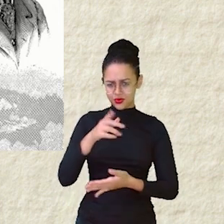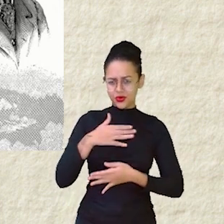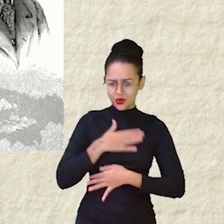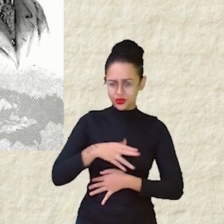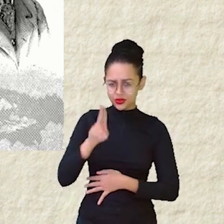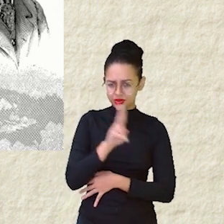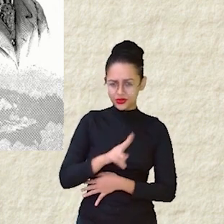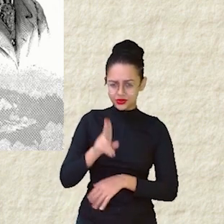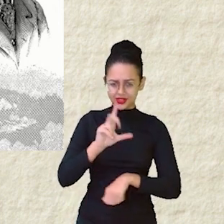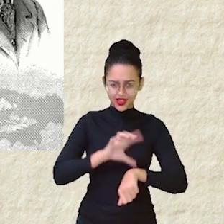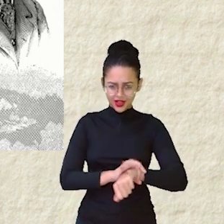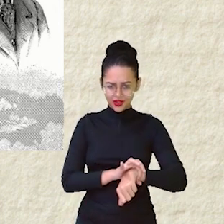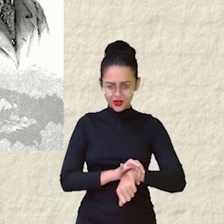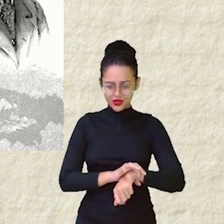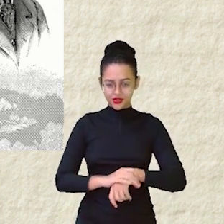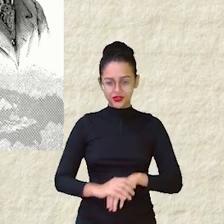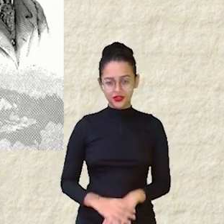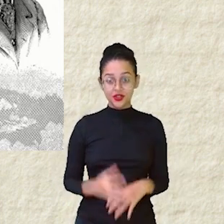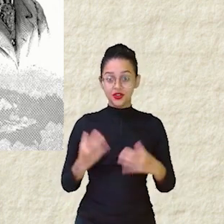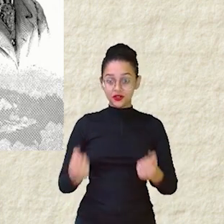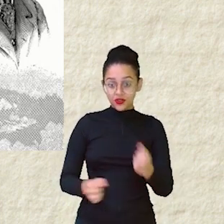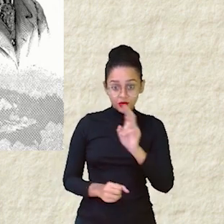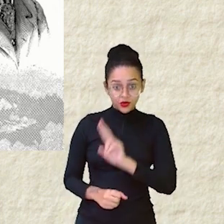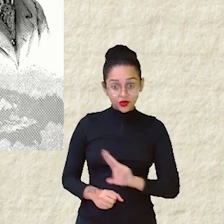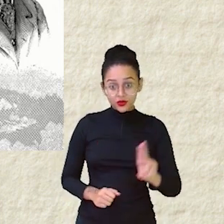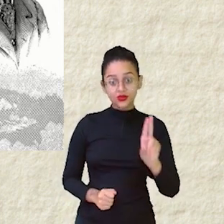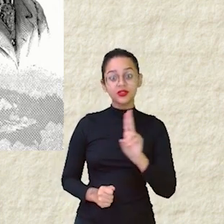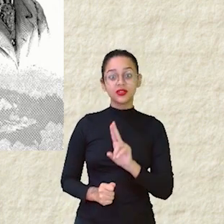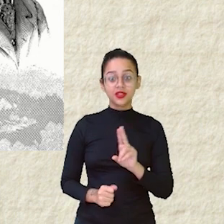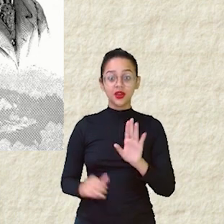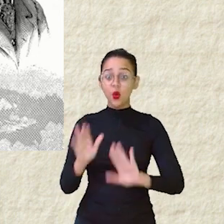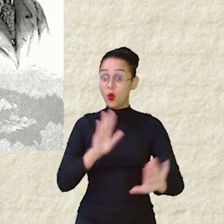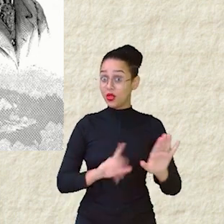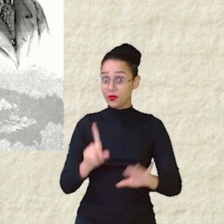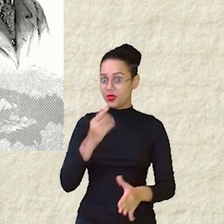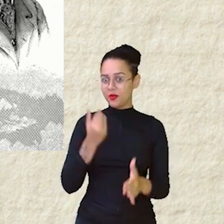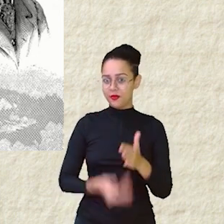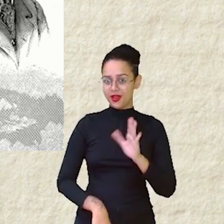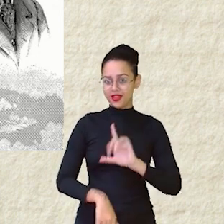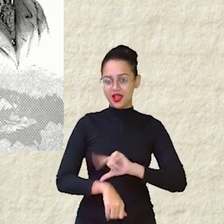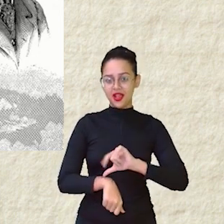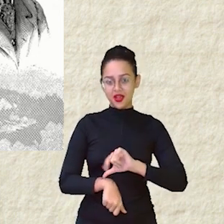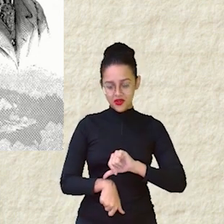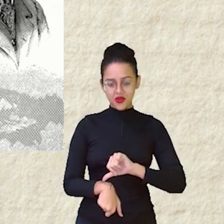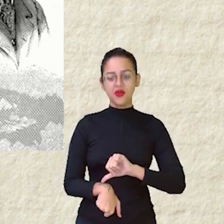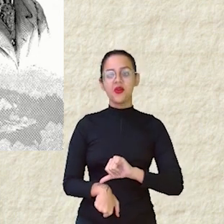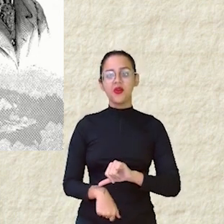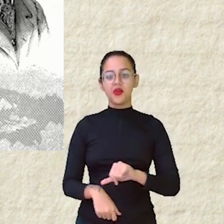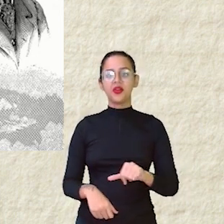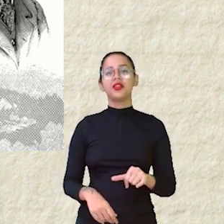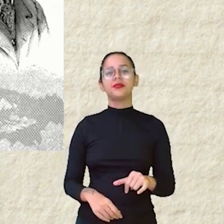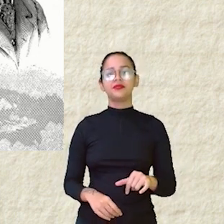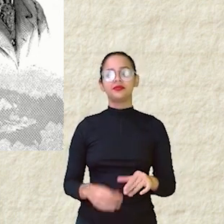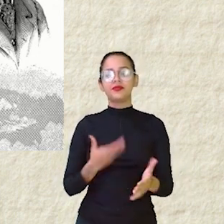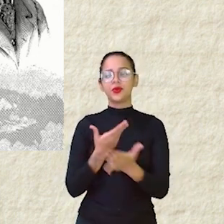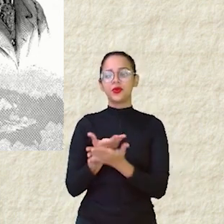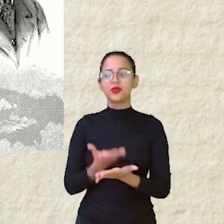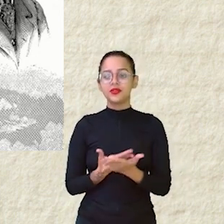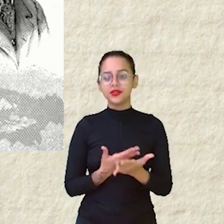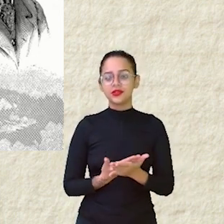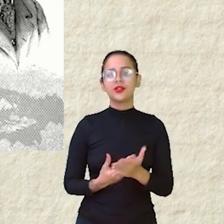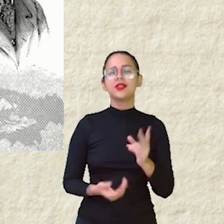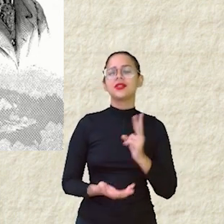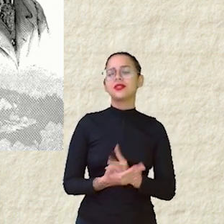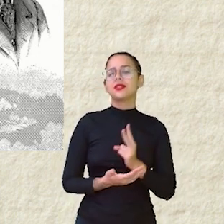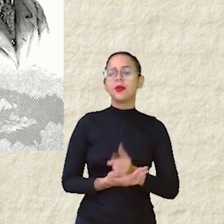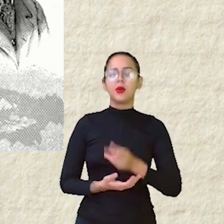relógio? Olha, vamos usar o relógio. Cuidado para não perder a hora aí dos estudos. Seja sempre